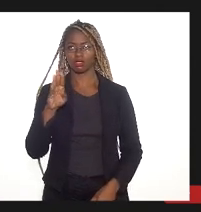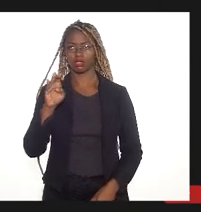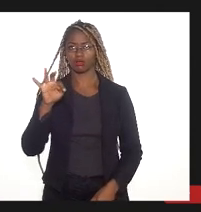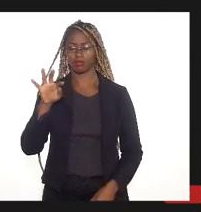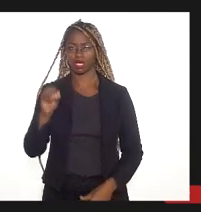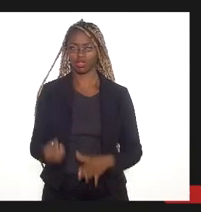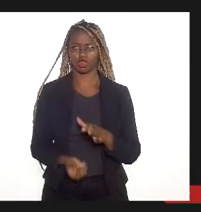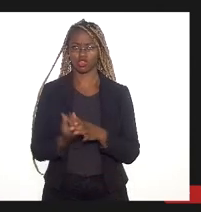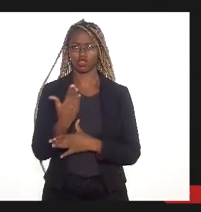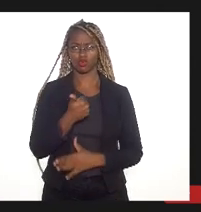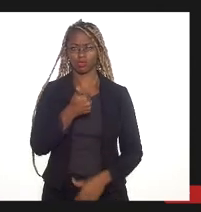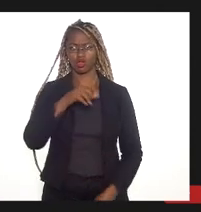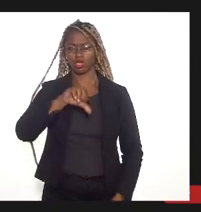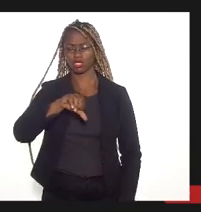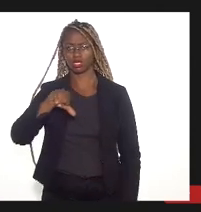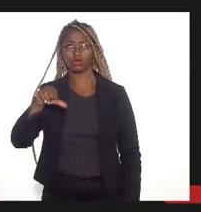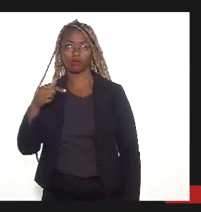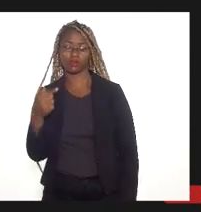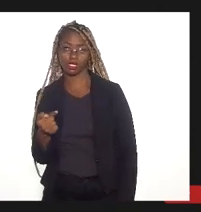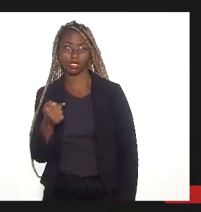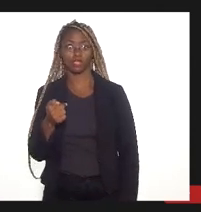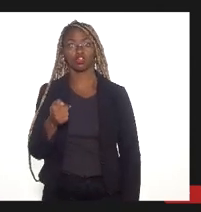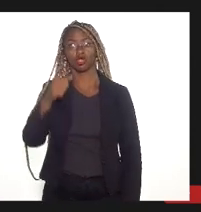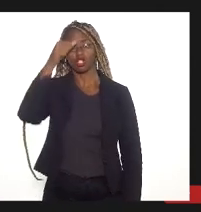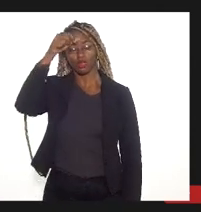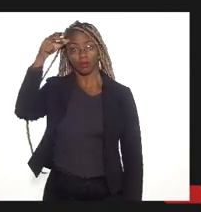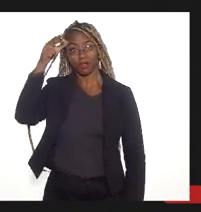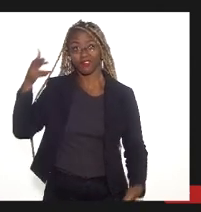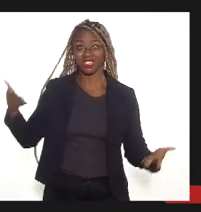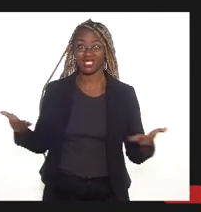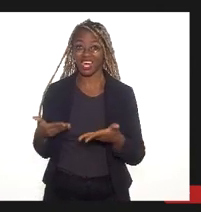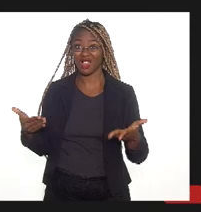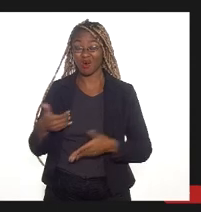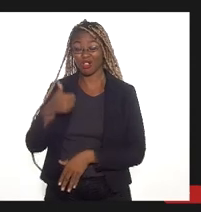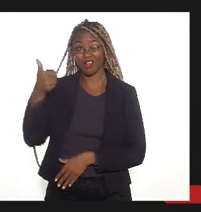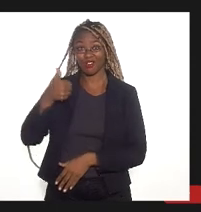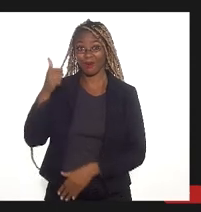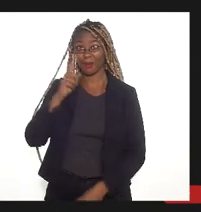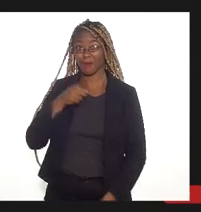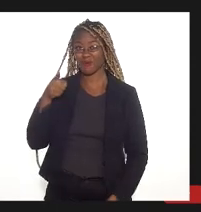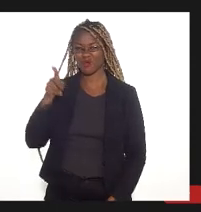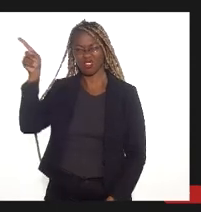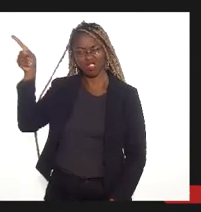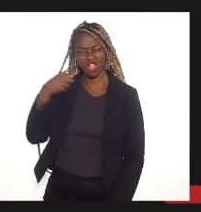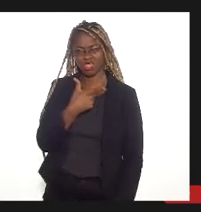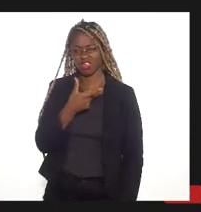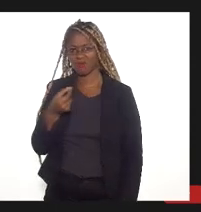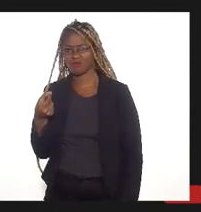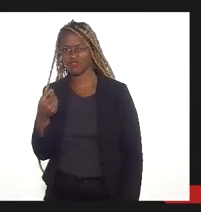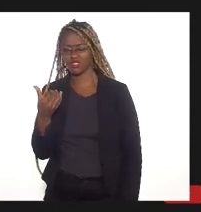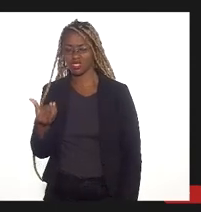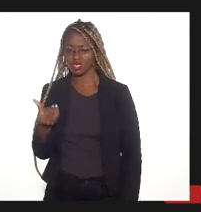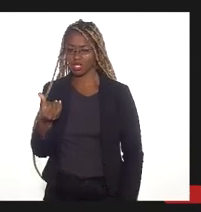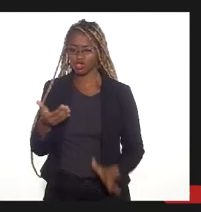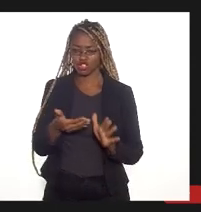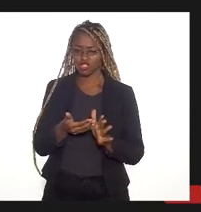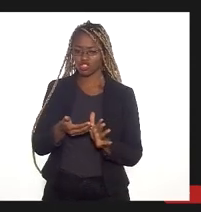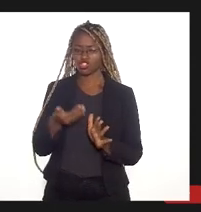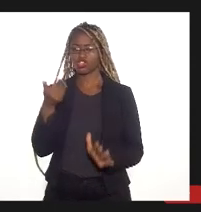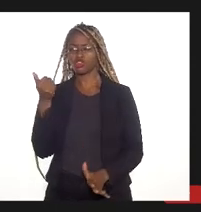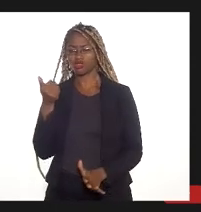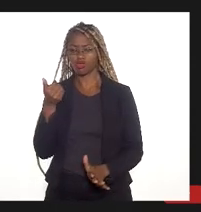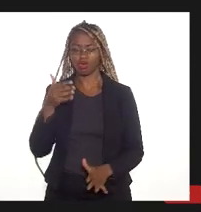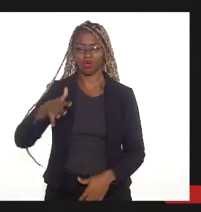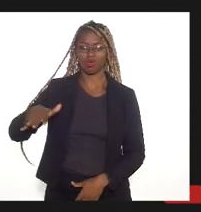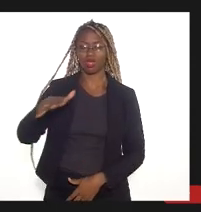e que o prefeito atual, no seu primeiro mandato, em 2006, recortou, retirando o campo